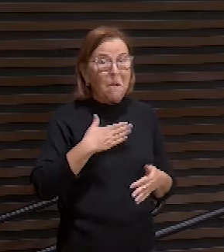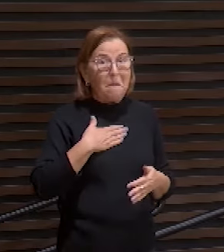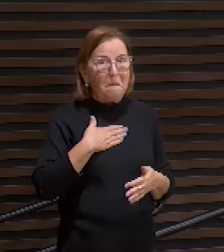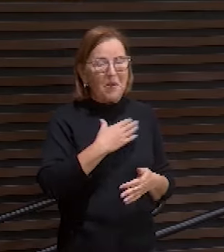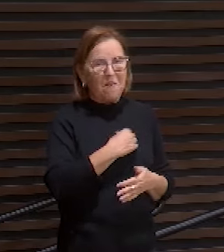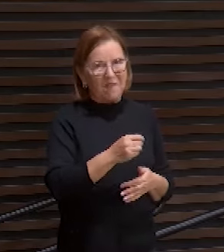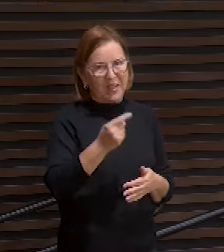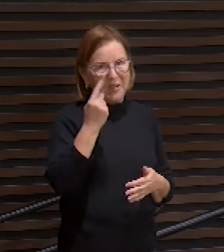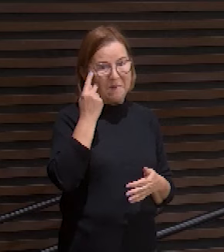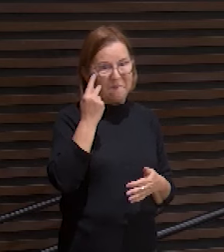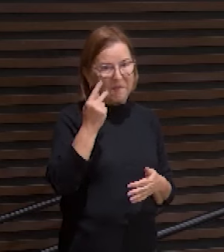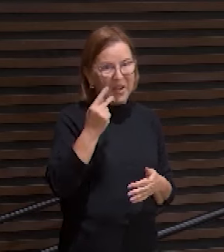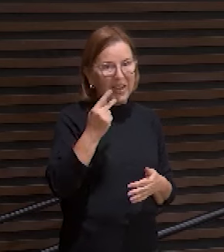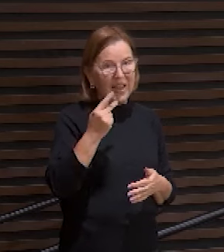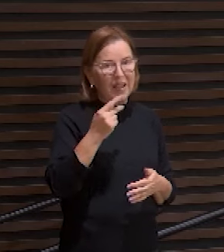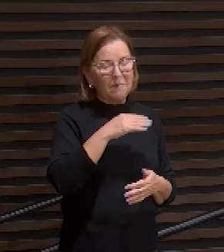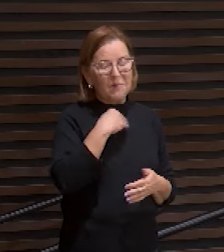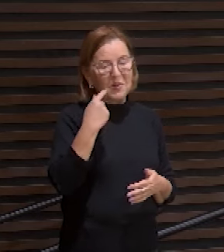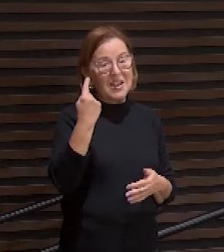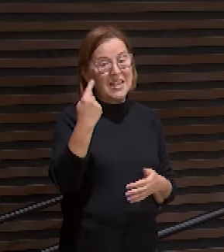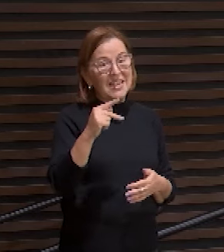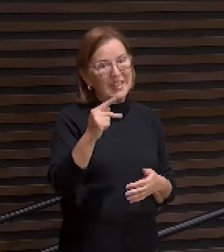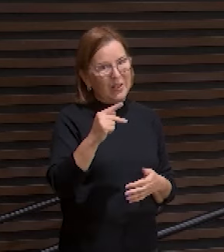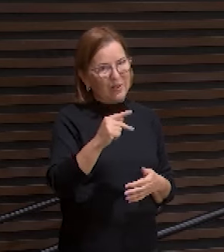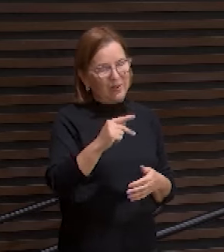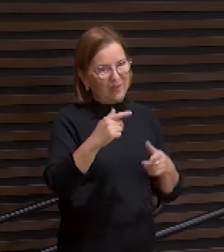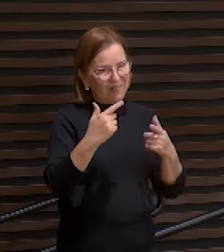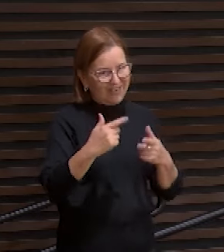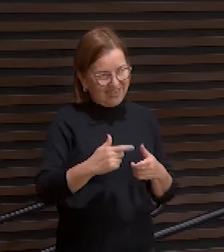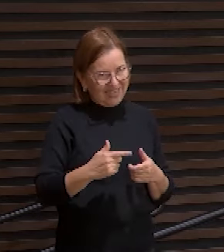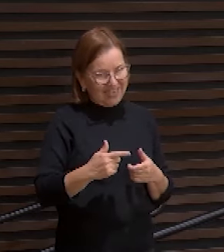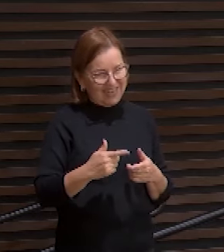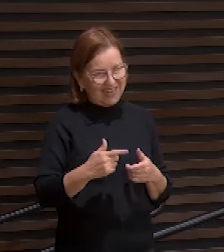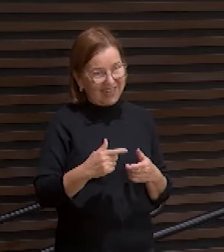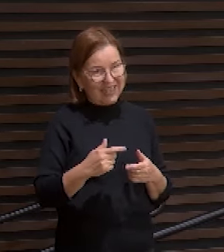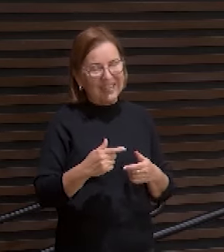e a justiça dele, a vida santa dele e eu a dou a você.